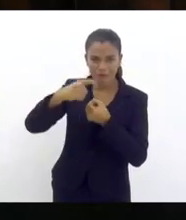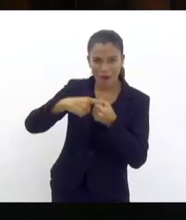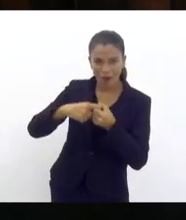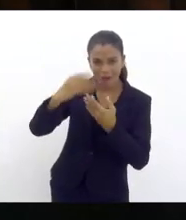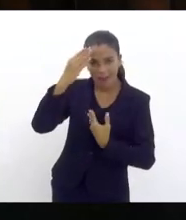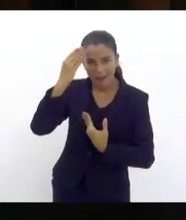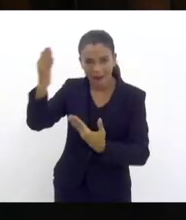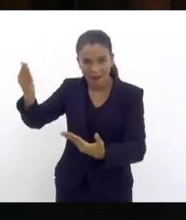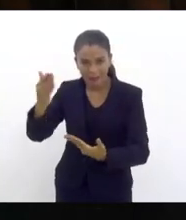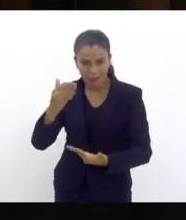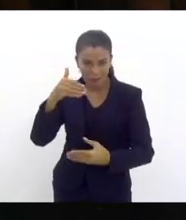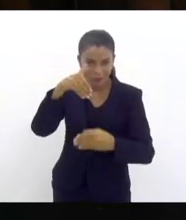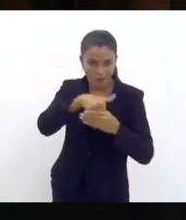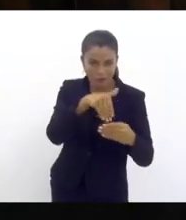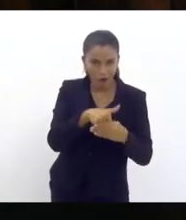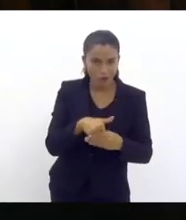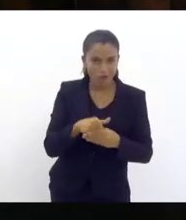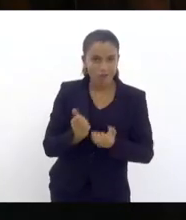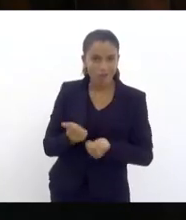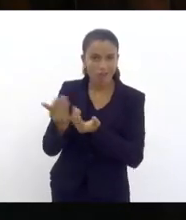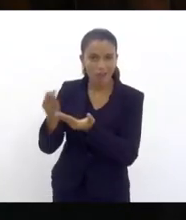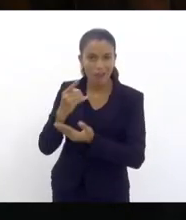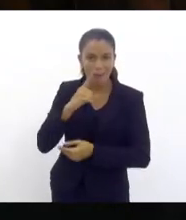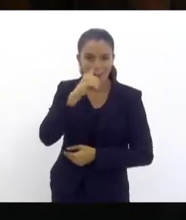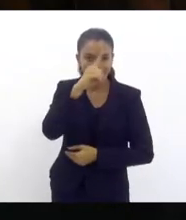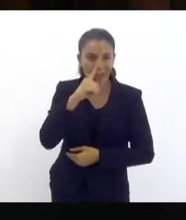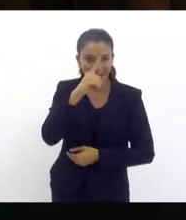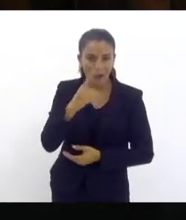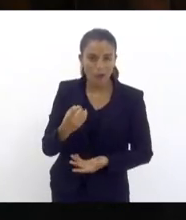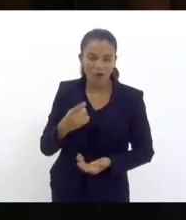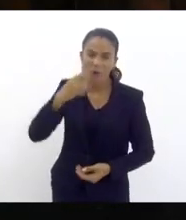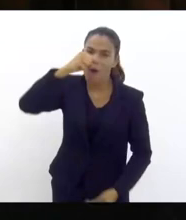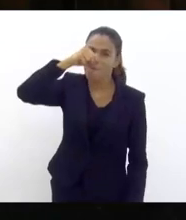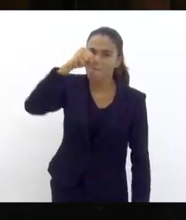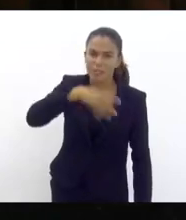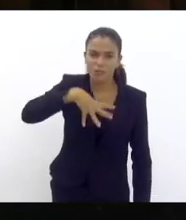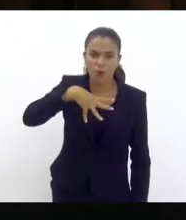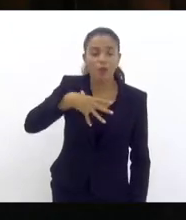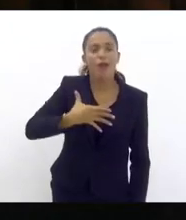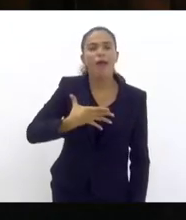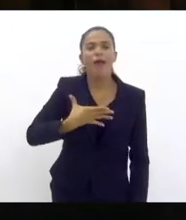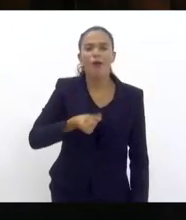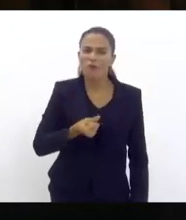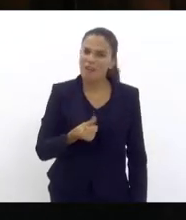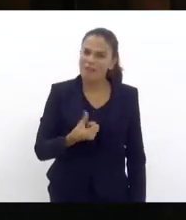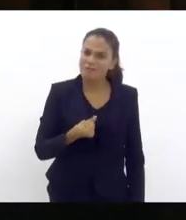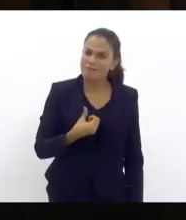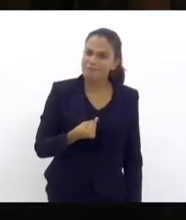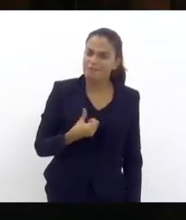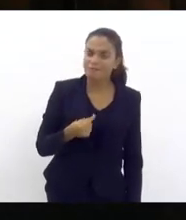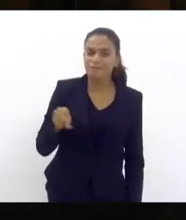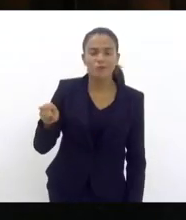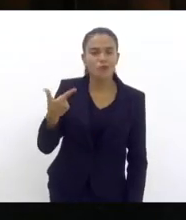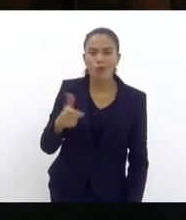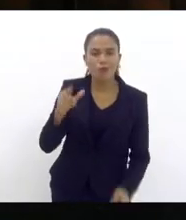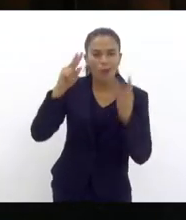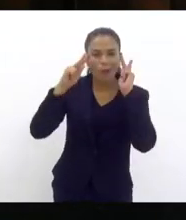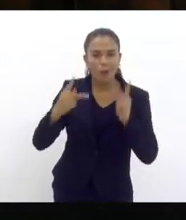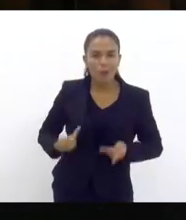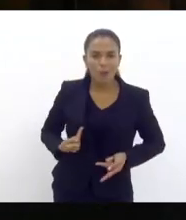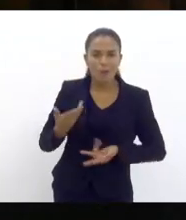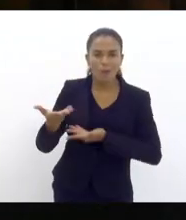a vida dessas pessoas em risco. Isso é um absurdo. Isso é covardia. Isso é desumano.